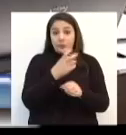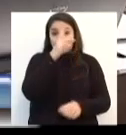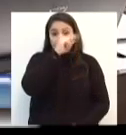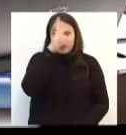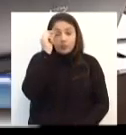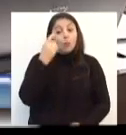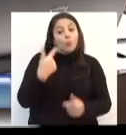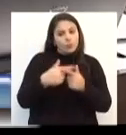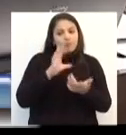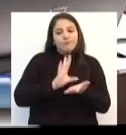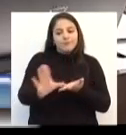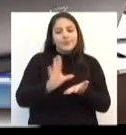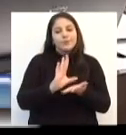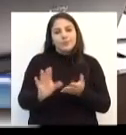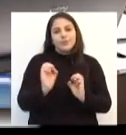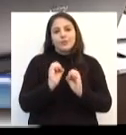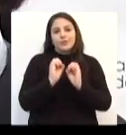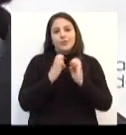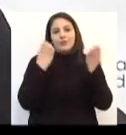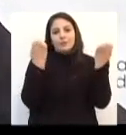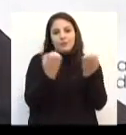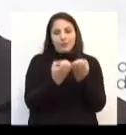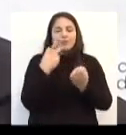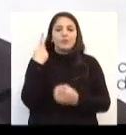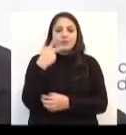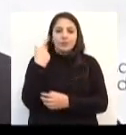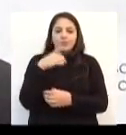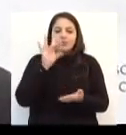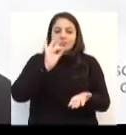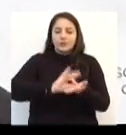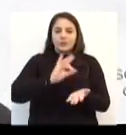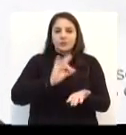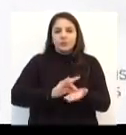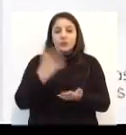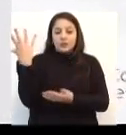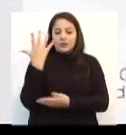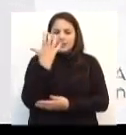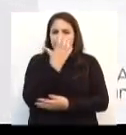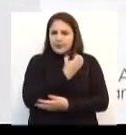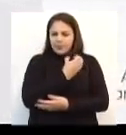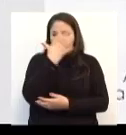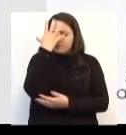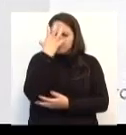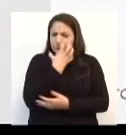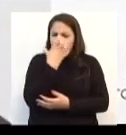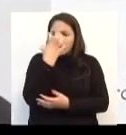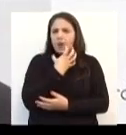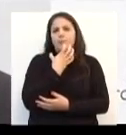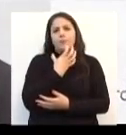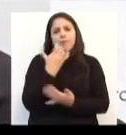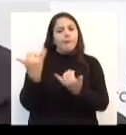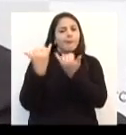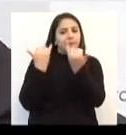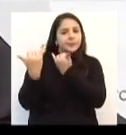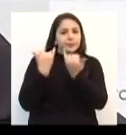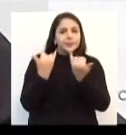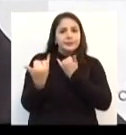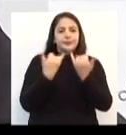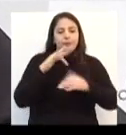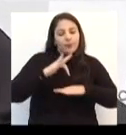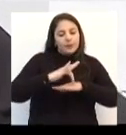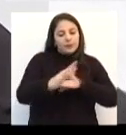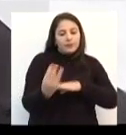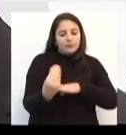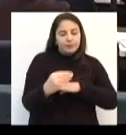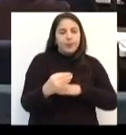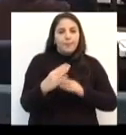investido recursos no evento. O parlamentar afirmou que recebe com indignação a notícia de arquivamento do